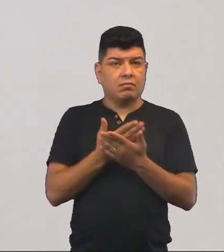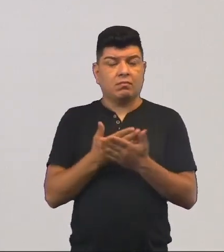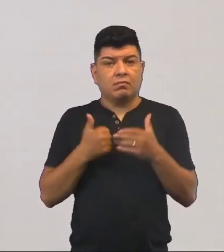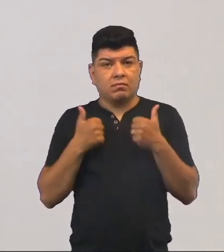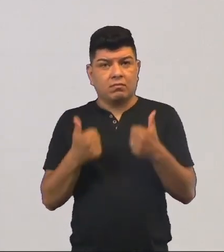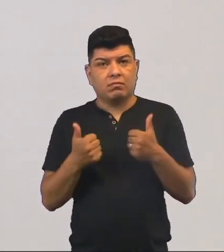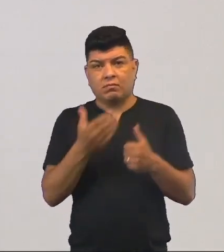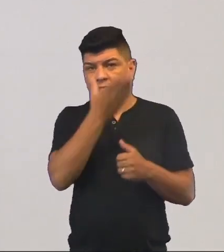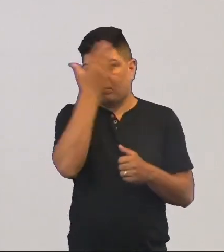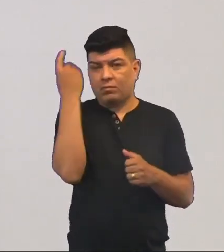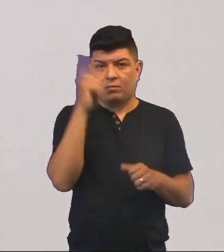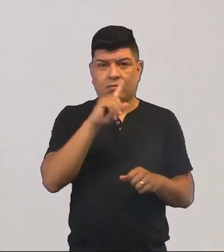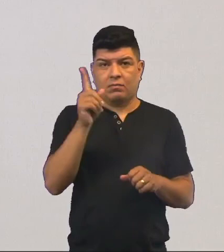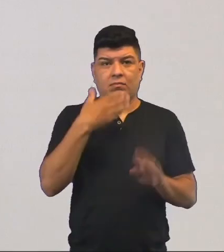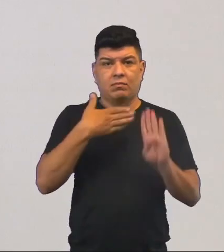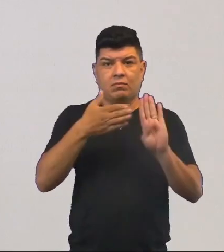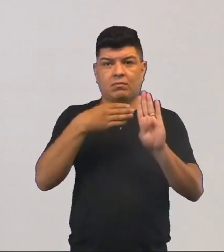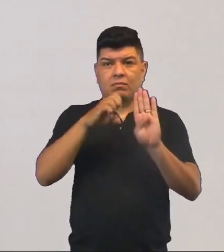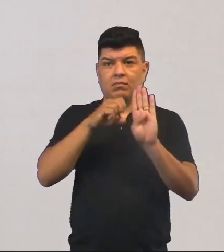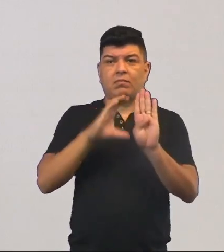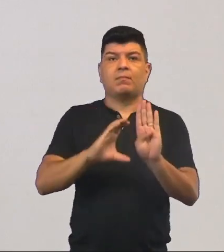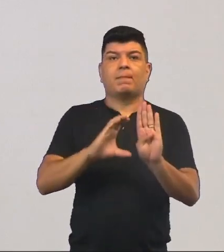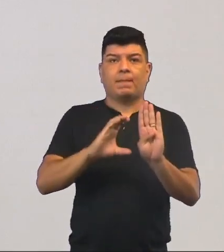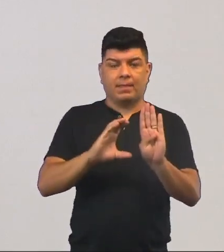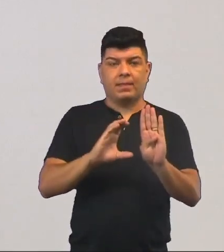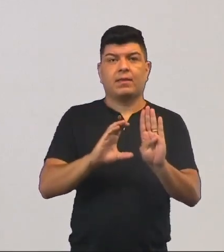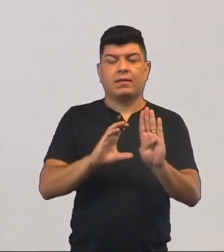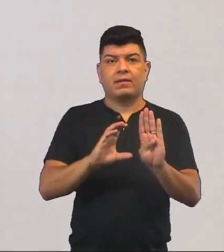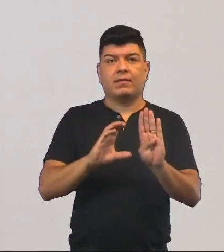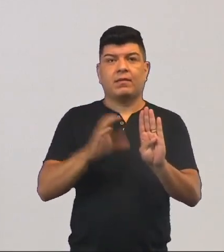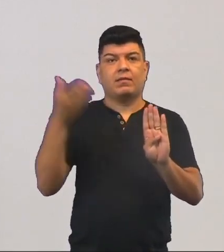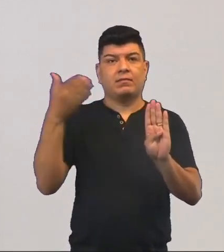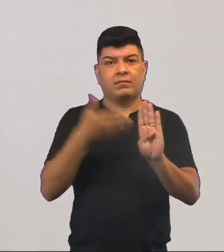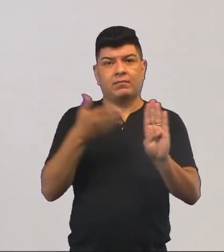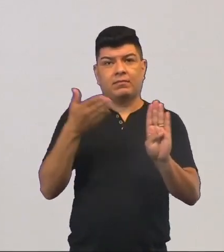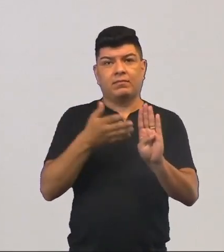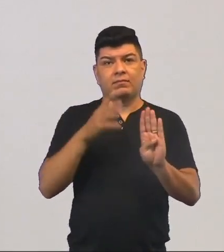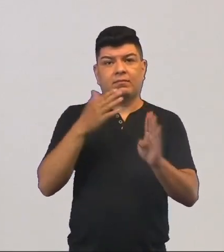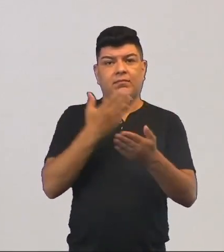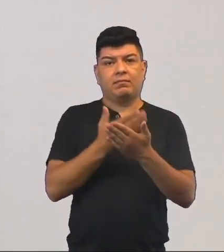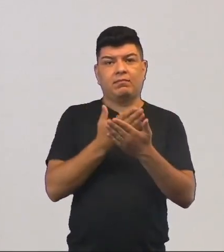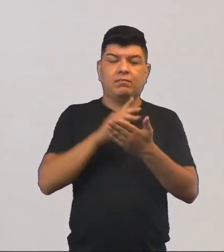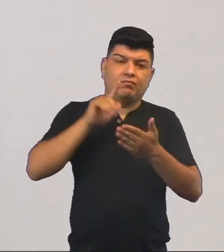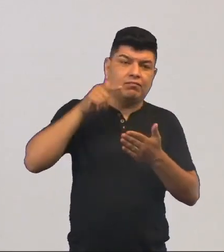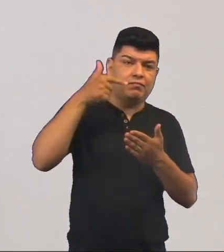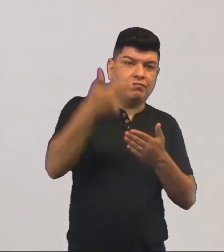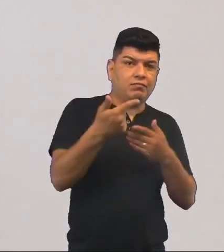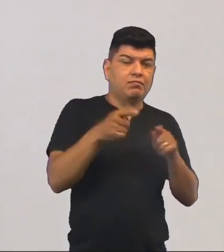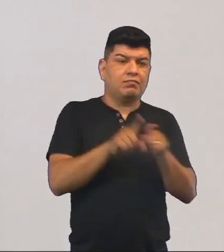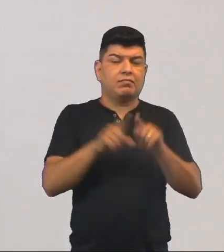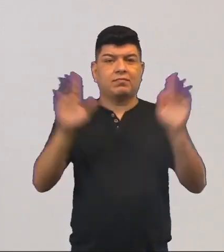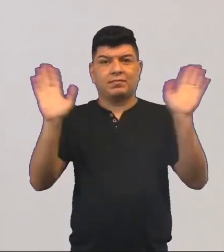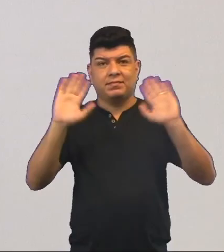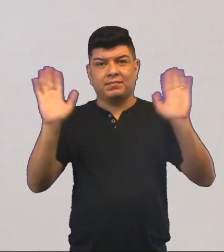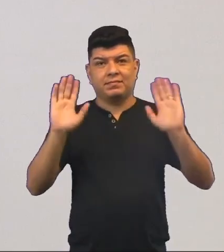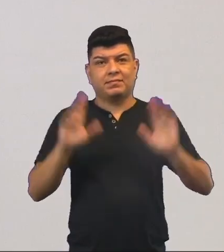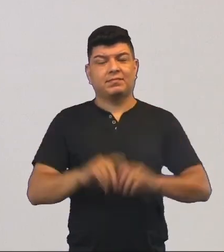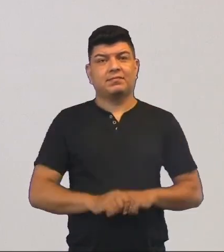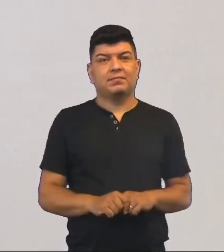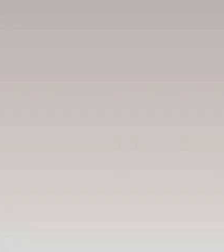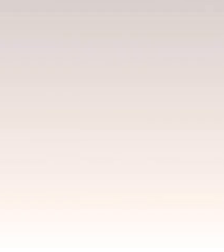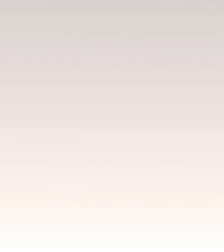aula. E não esqueça de acessar a plataforma Eduque. Nela você pode rever essa aula e outras. Até mais!